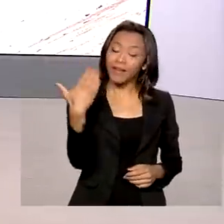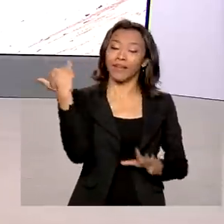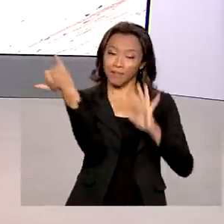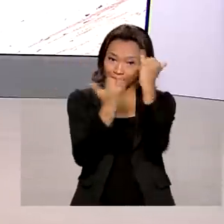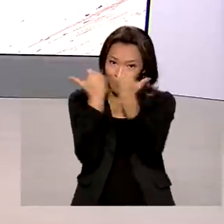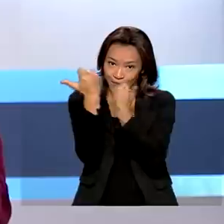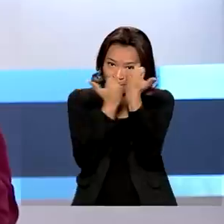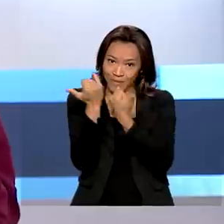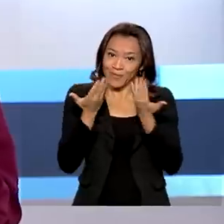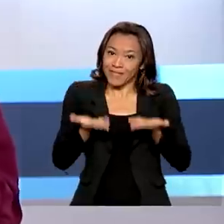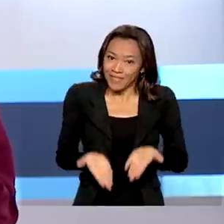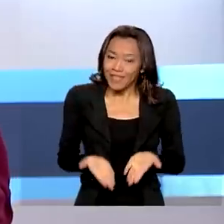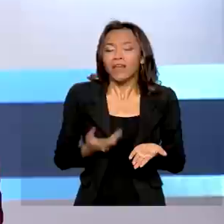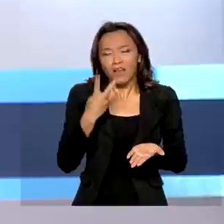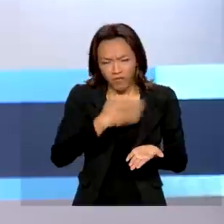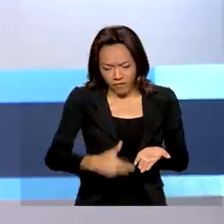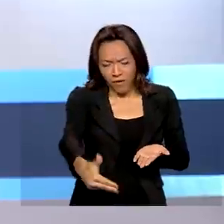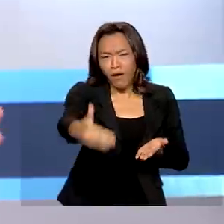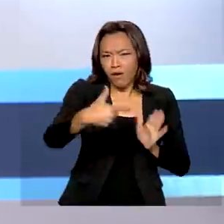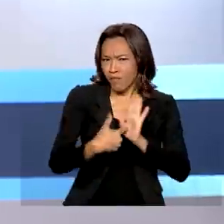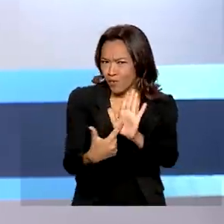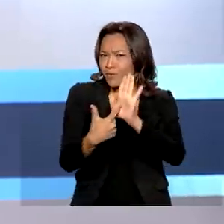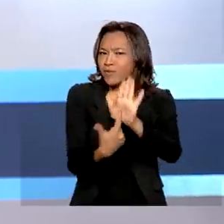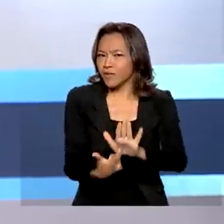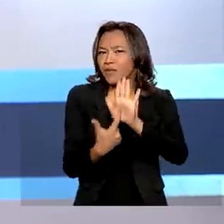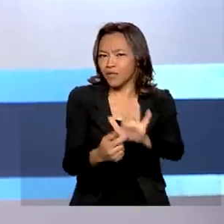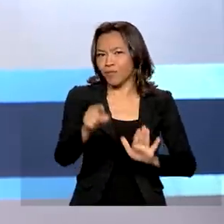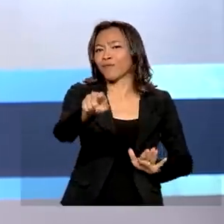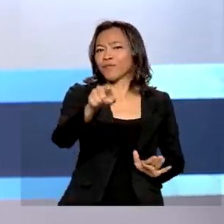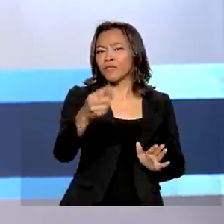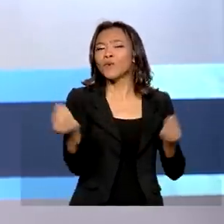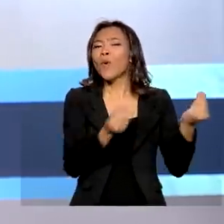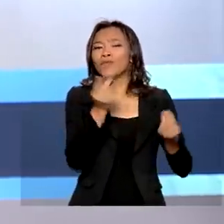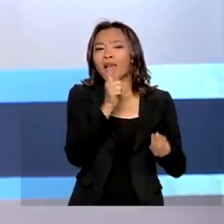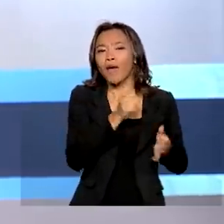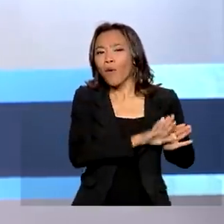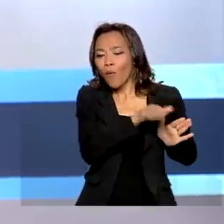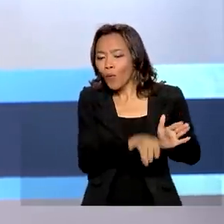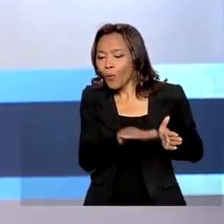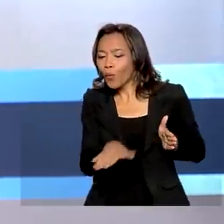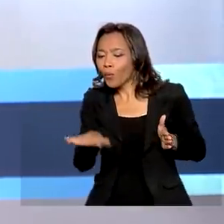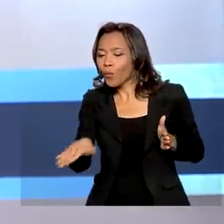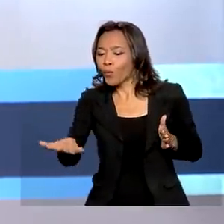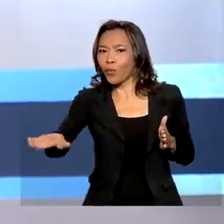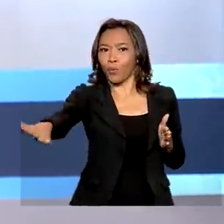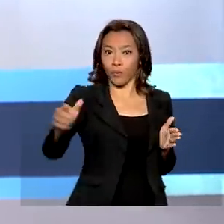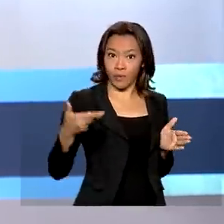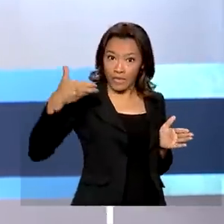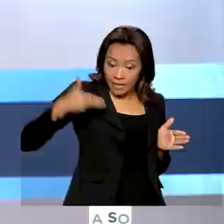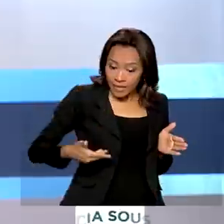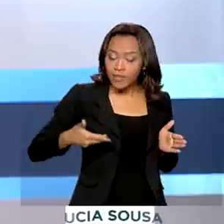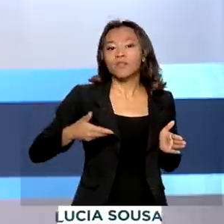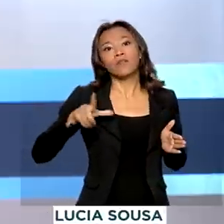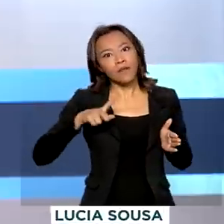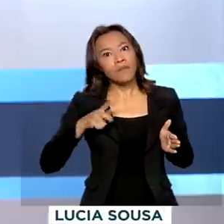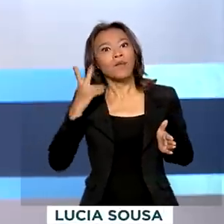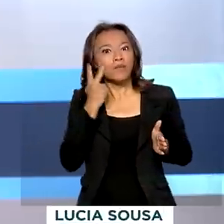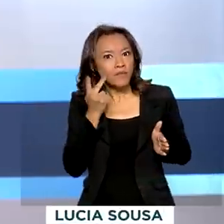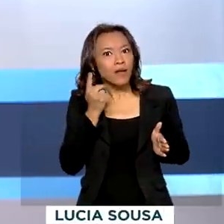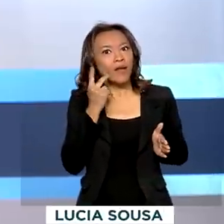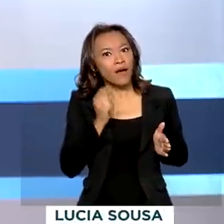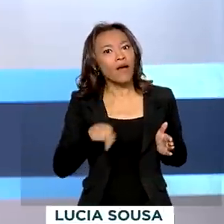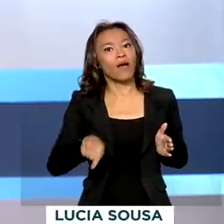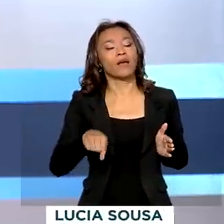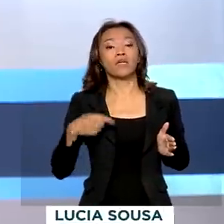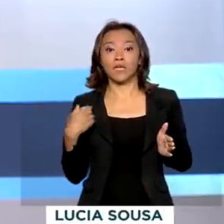informações ao vivo. E a gente vai mostrando para você aí essa Jornada das Águas. E olha, esse roteiro também passou pelo Ceará. Na